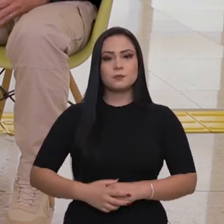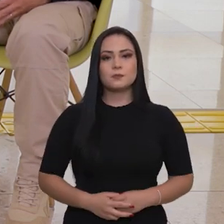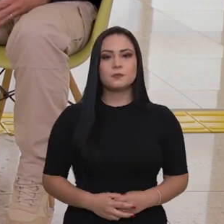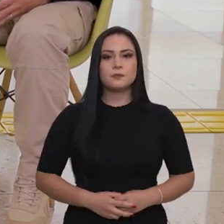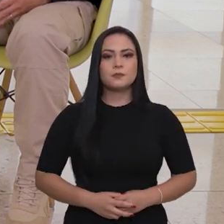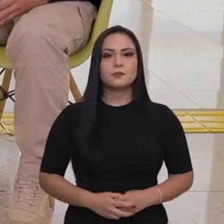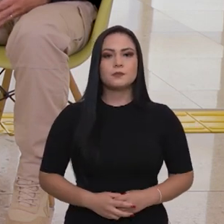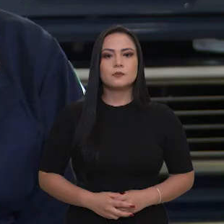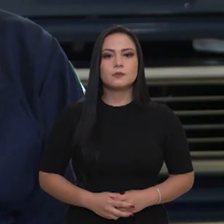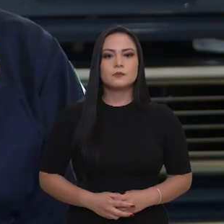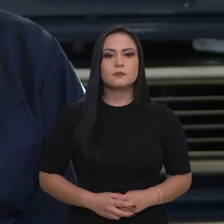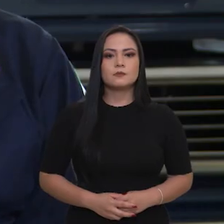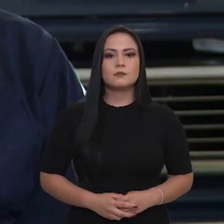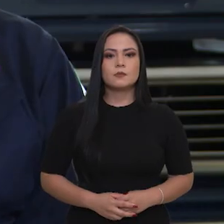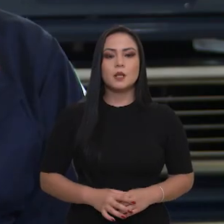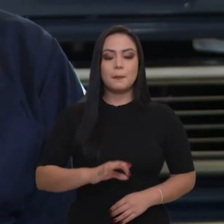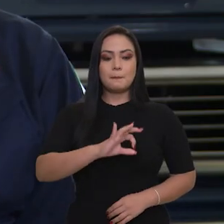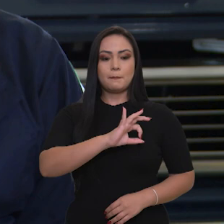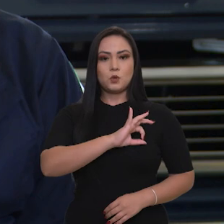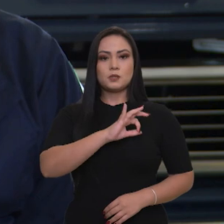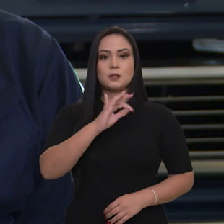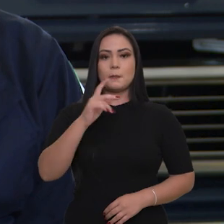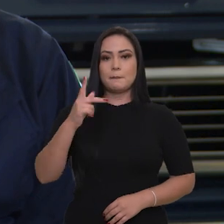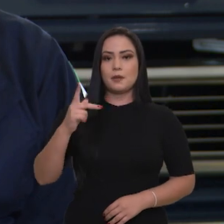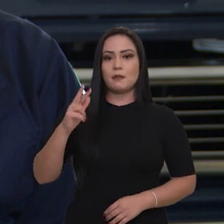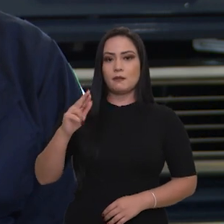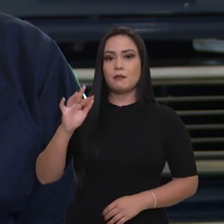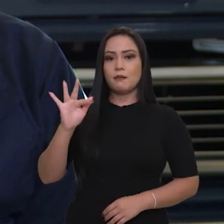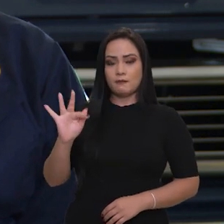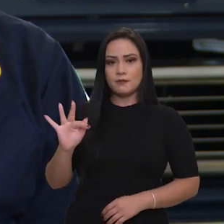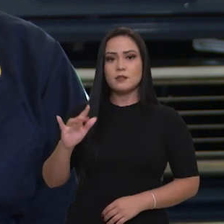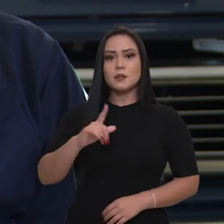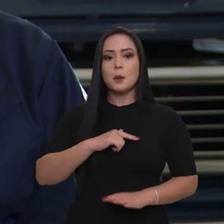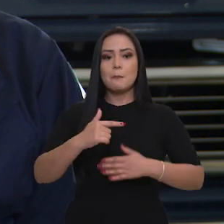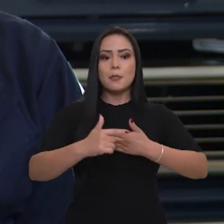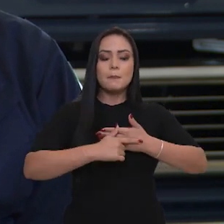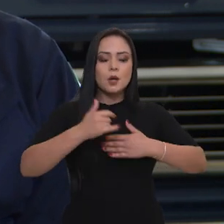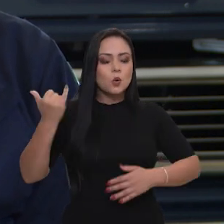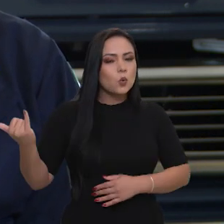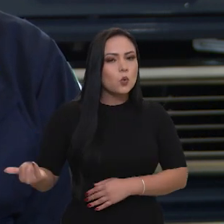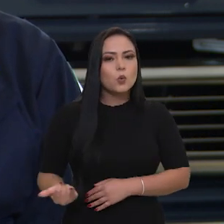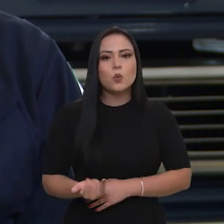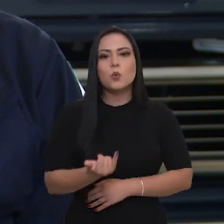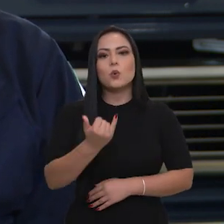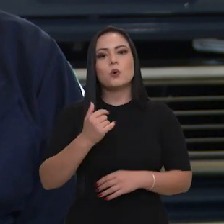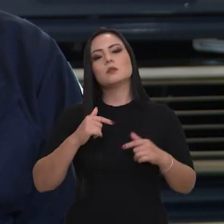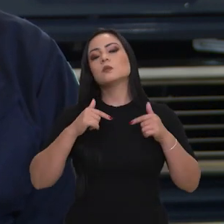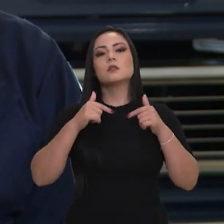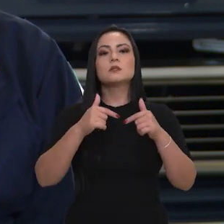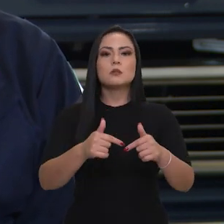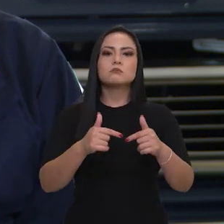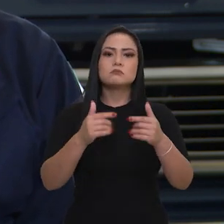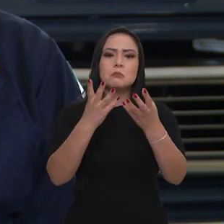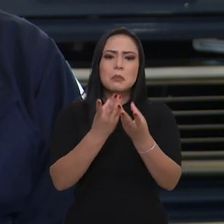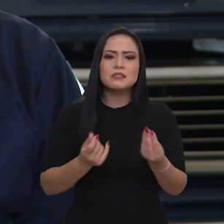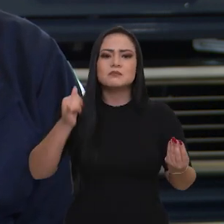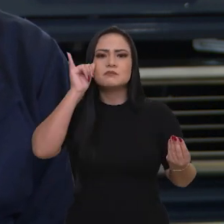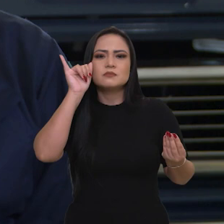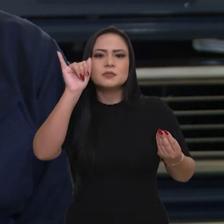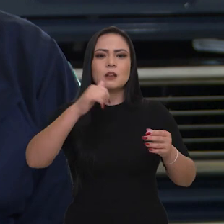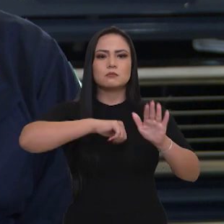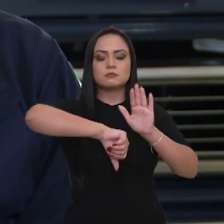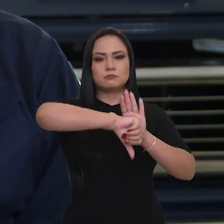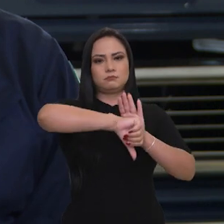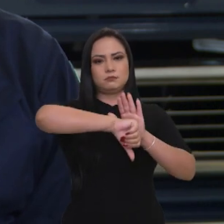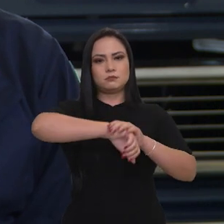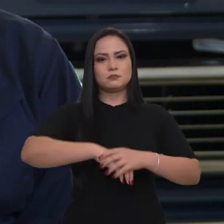Brasil também. E a Polícia Rodoviária Federal tem um papel muito importante na atuação de combate a